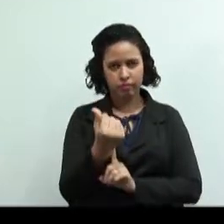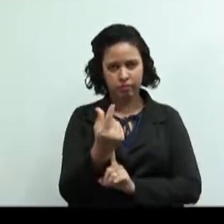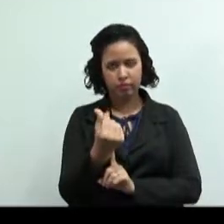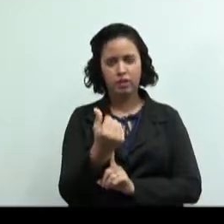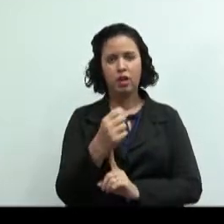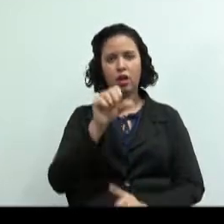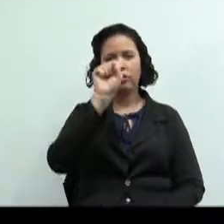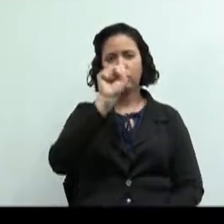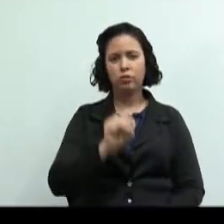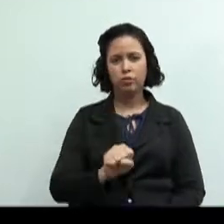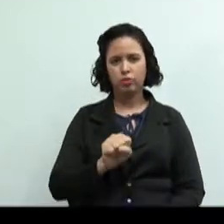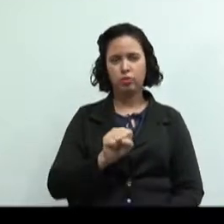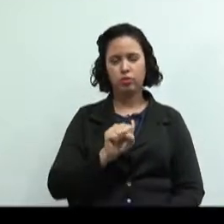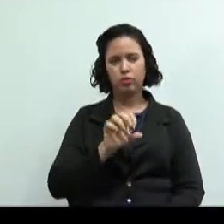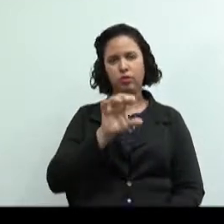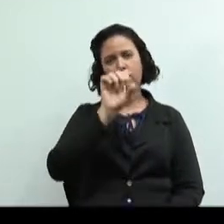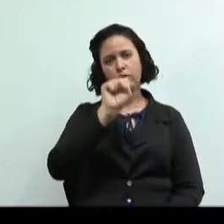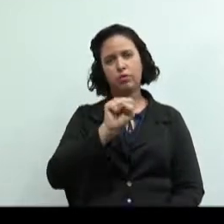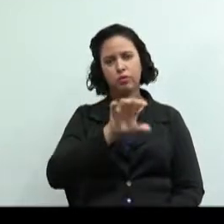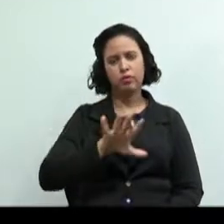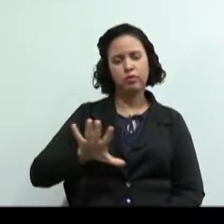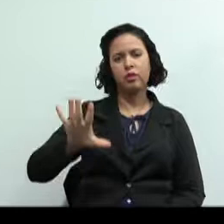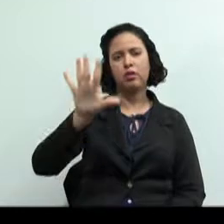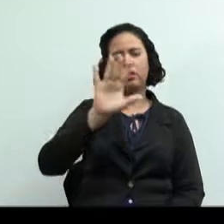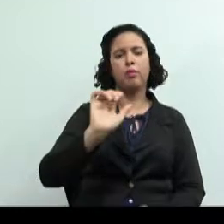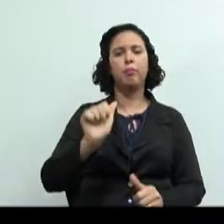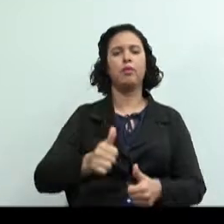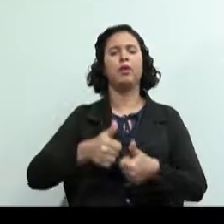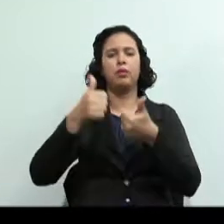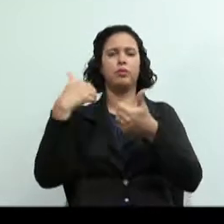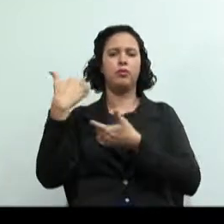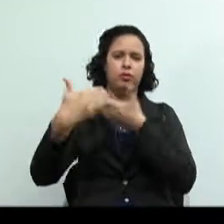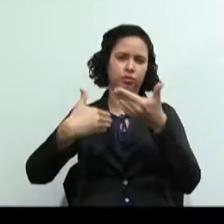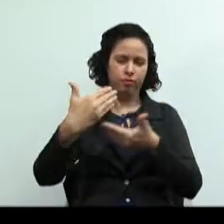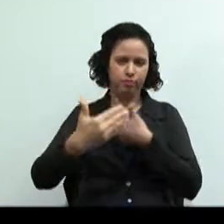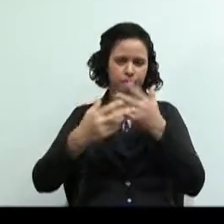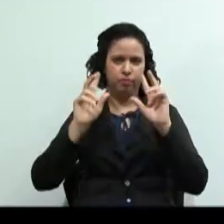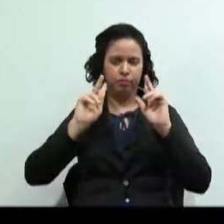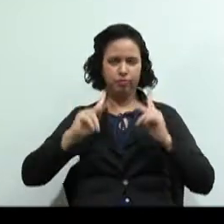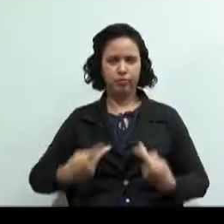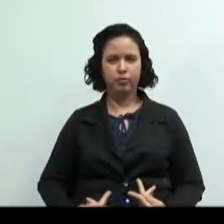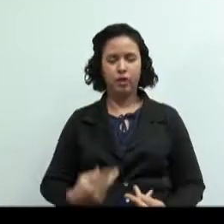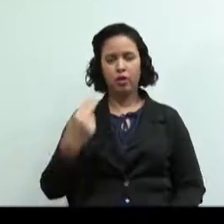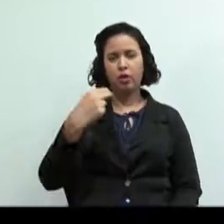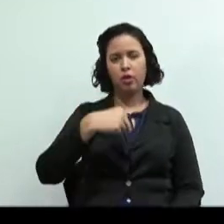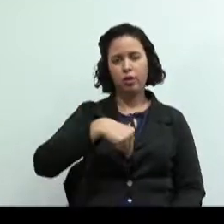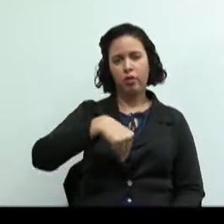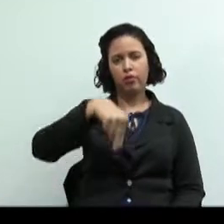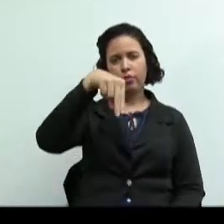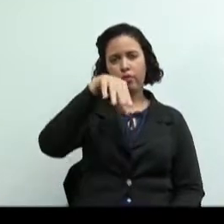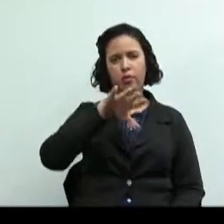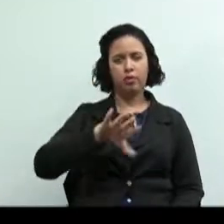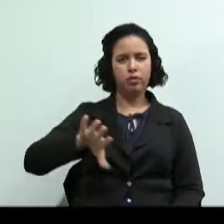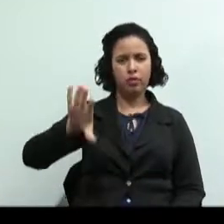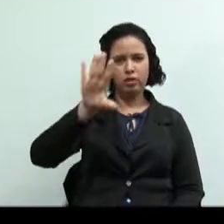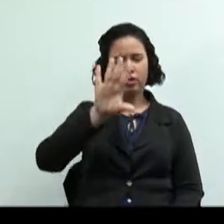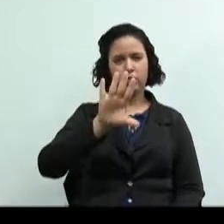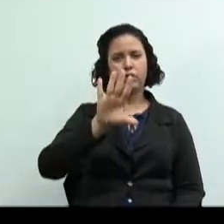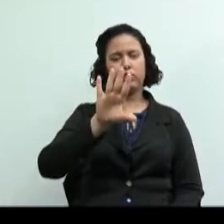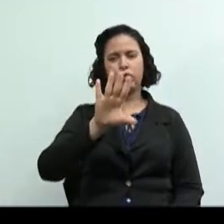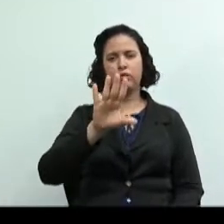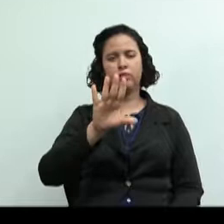as que possuem melhores índices de desenvolvimento humano, enquanto o nordeste possui as piores posições.